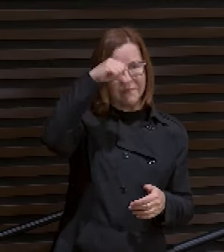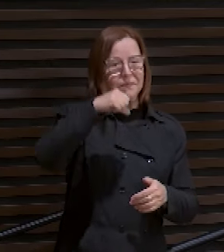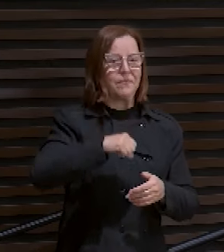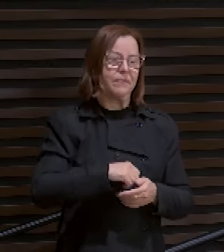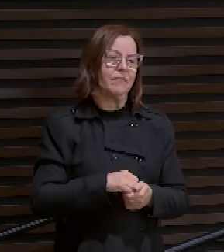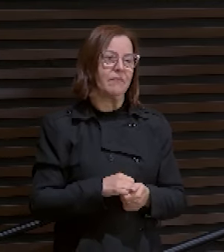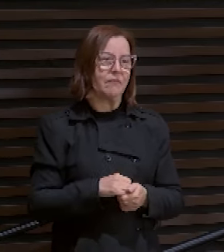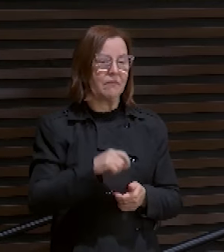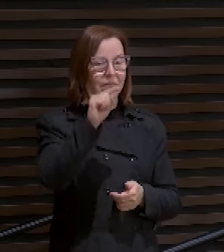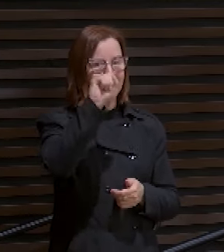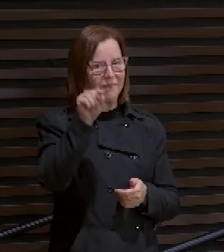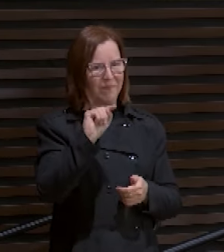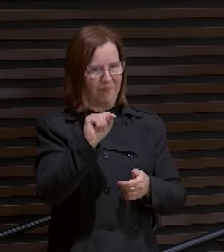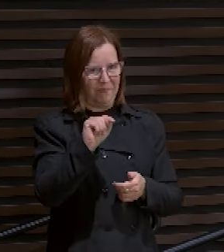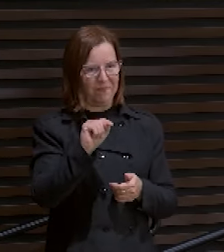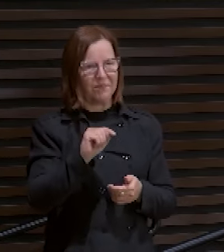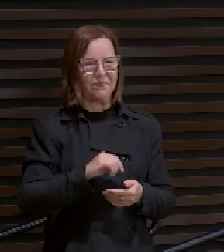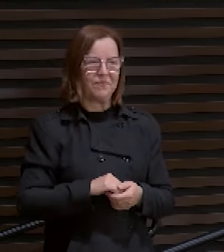Interrogação.